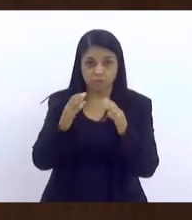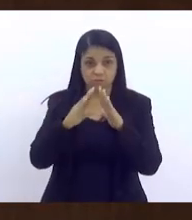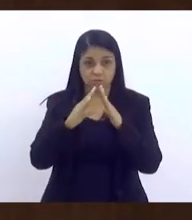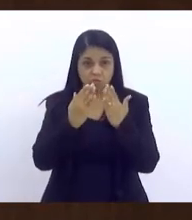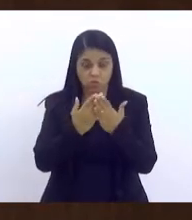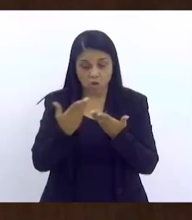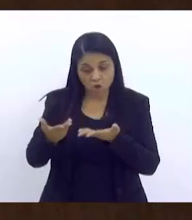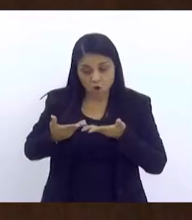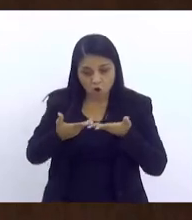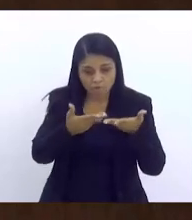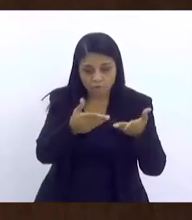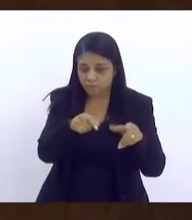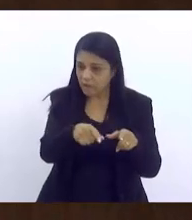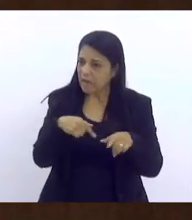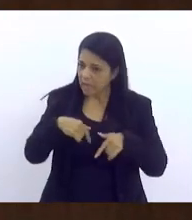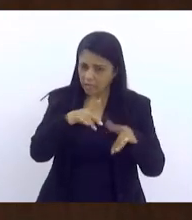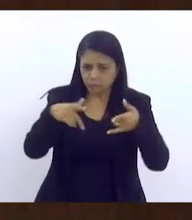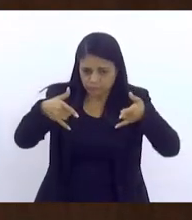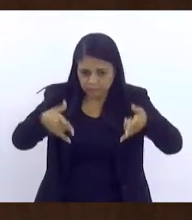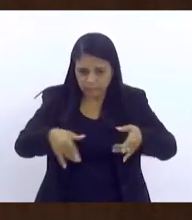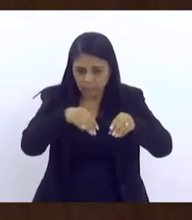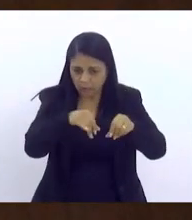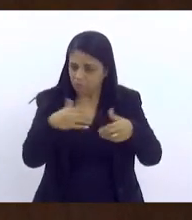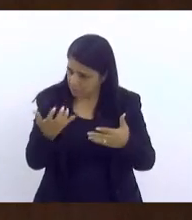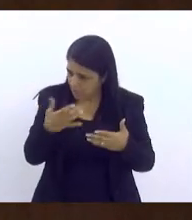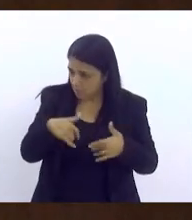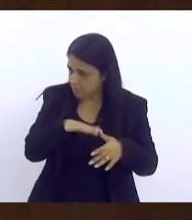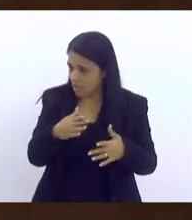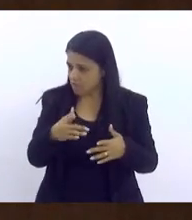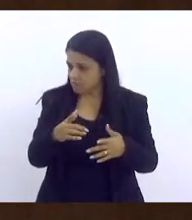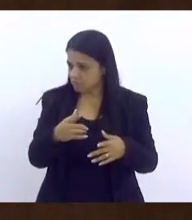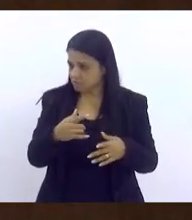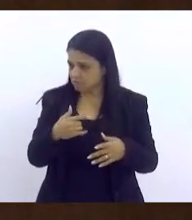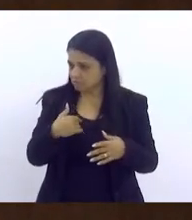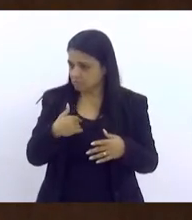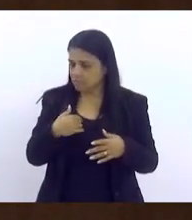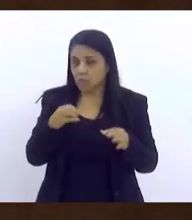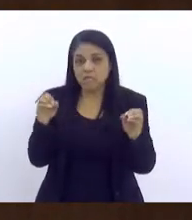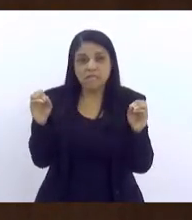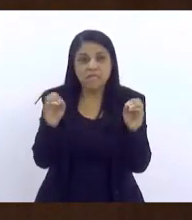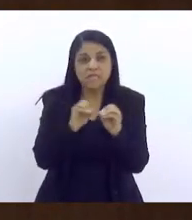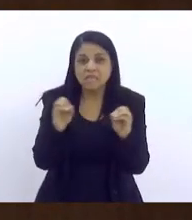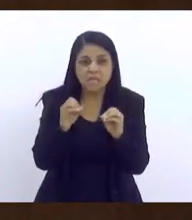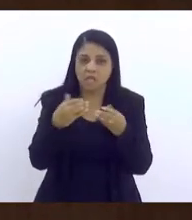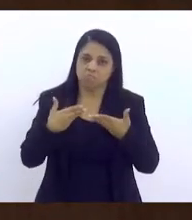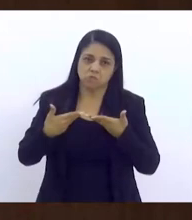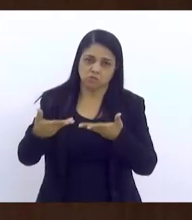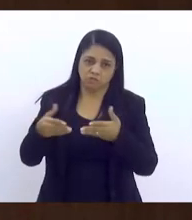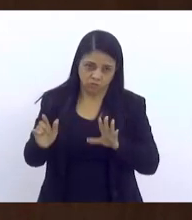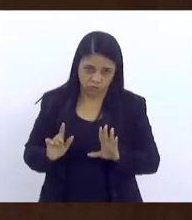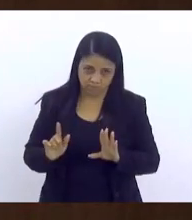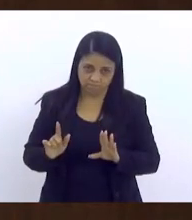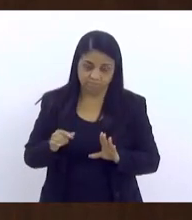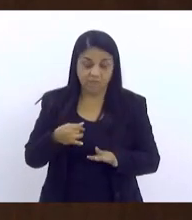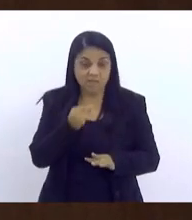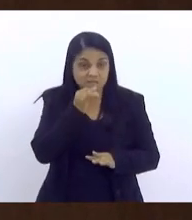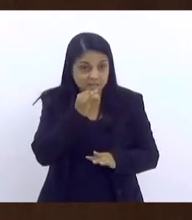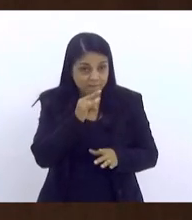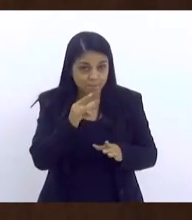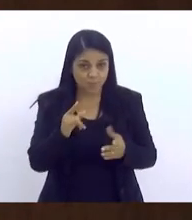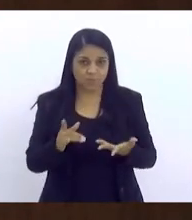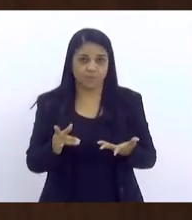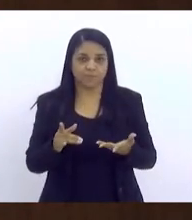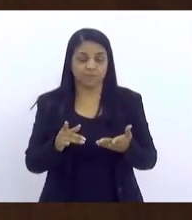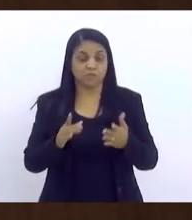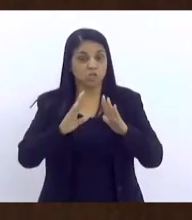me falou assim, vai lá no enterro dele, já que você quer. Esse é um exemplo. E um outro exemplo que eu vou dar, esse é do